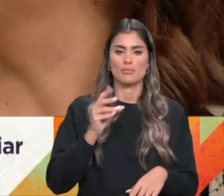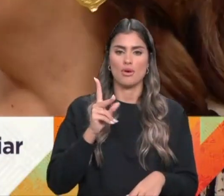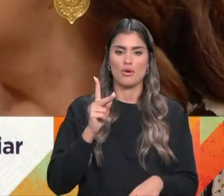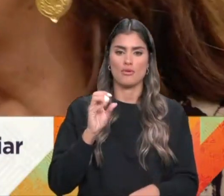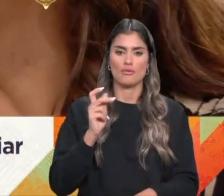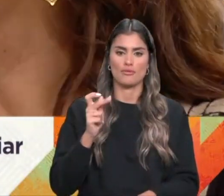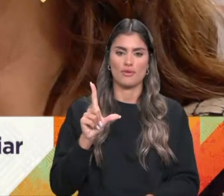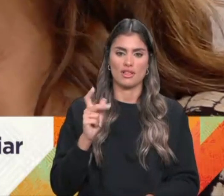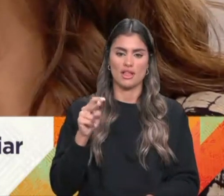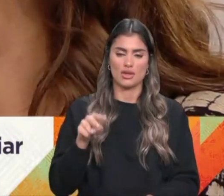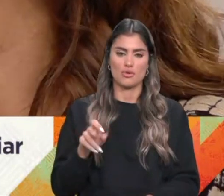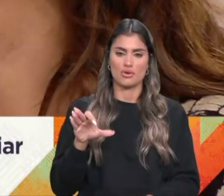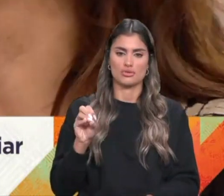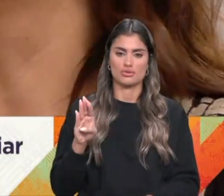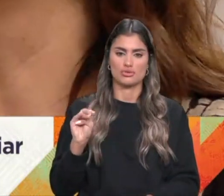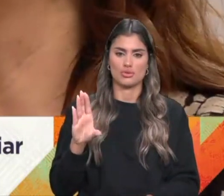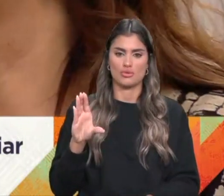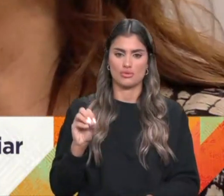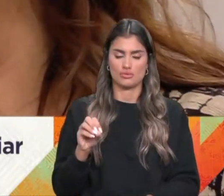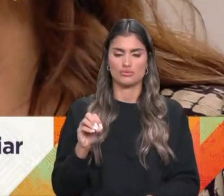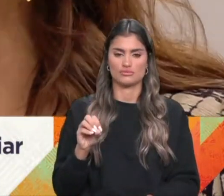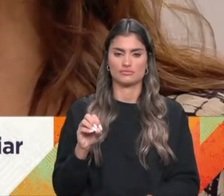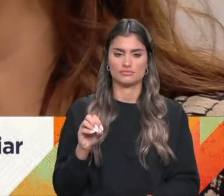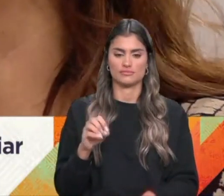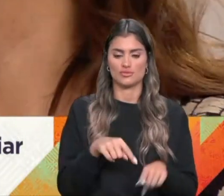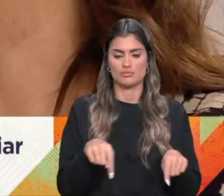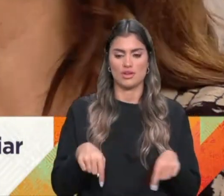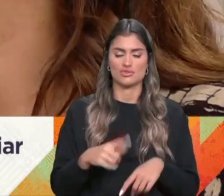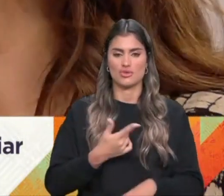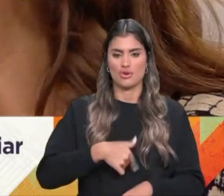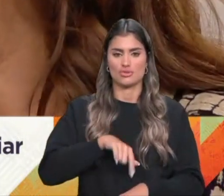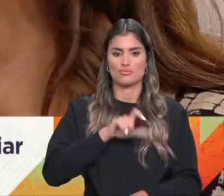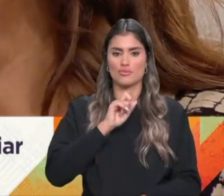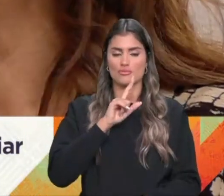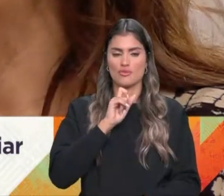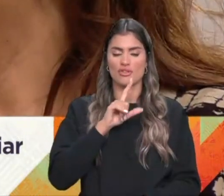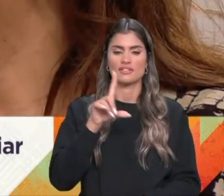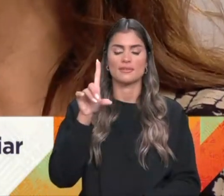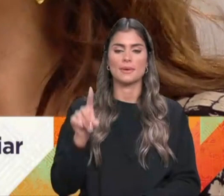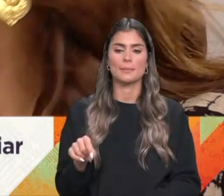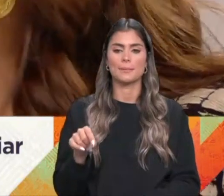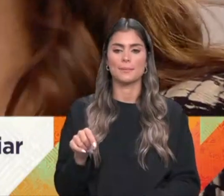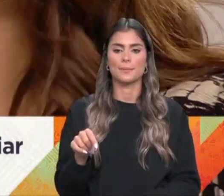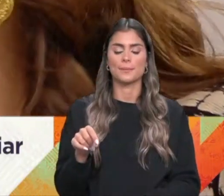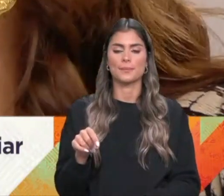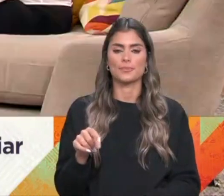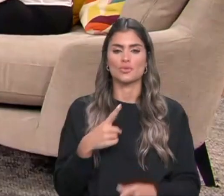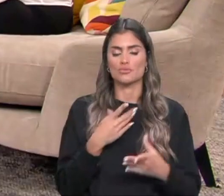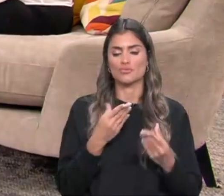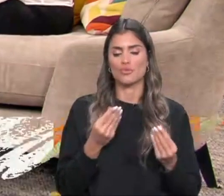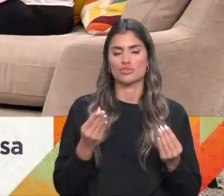Póvoa de Lanhoso, nas nossas instalações. Podem encontrar em muitas das